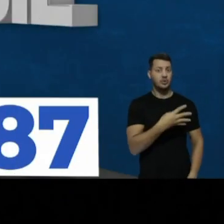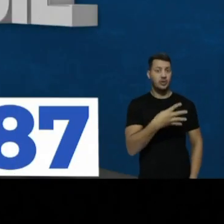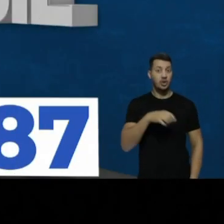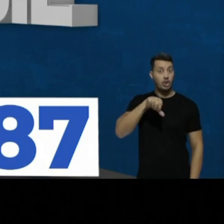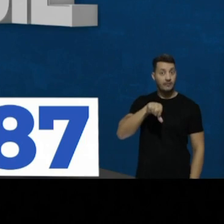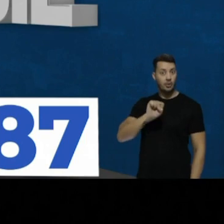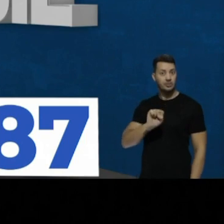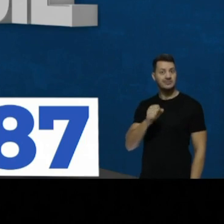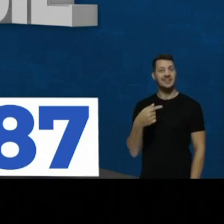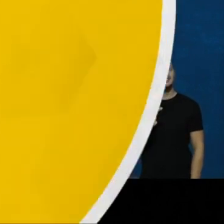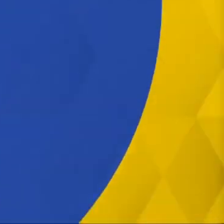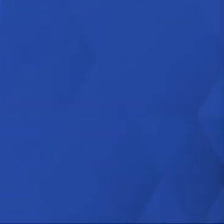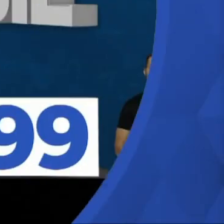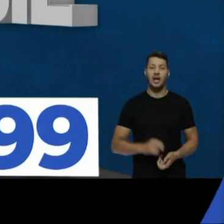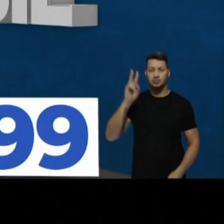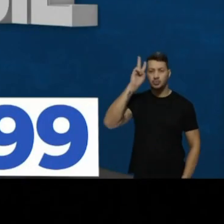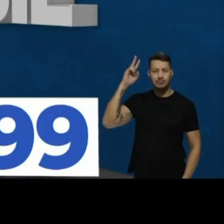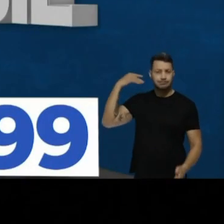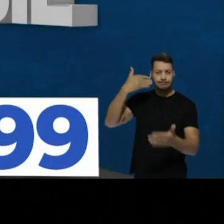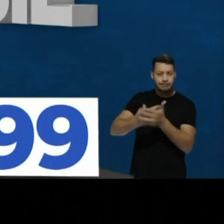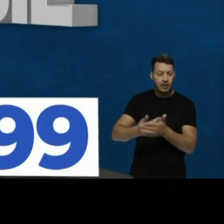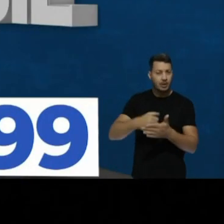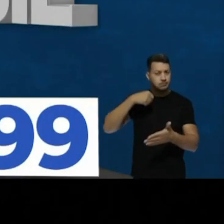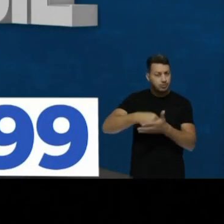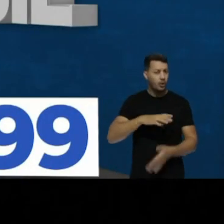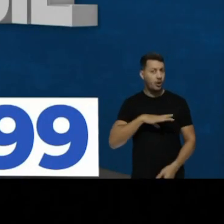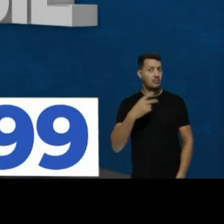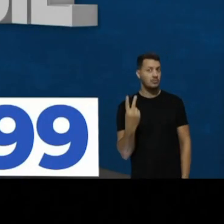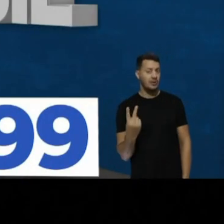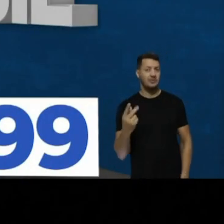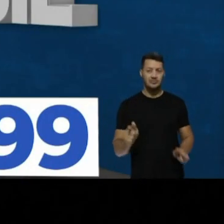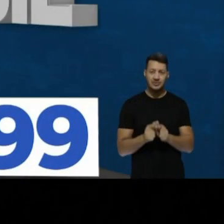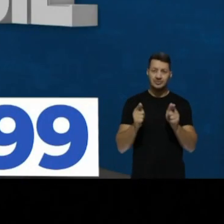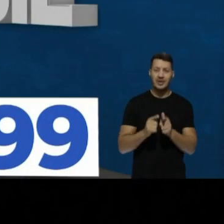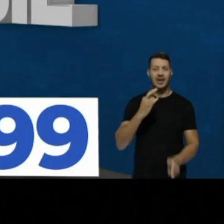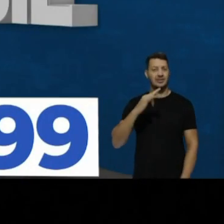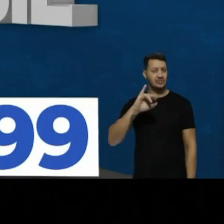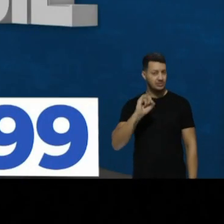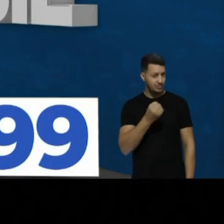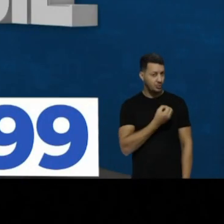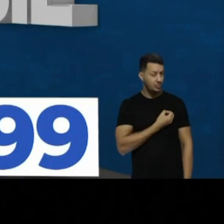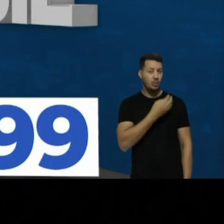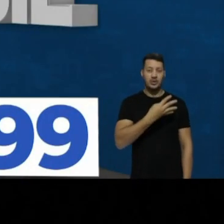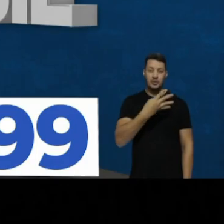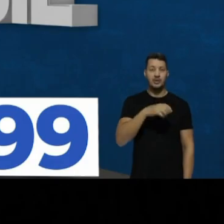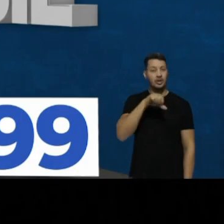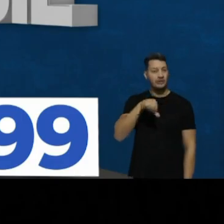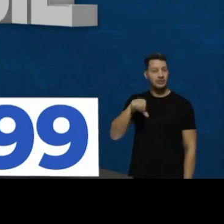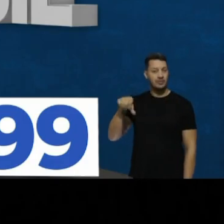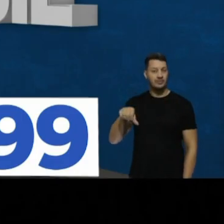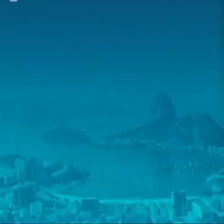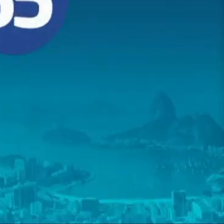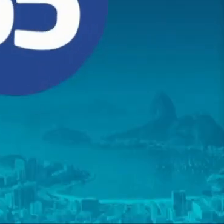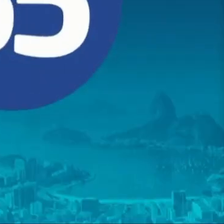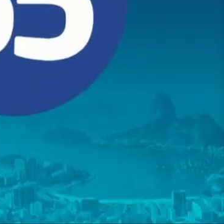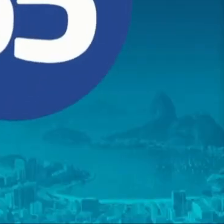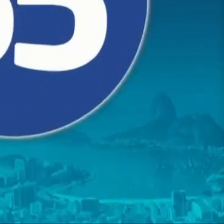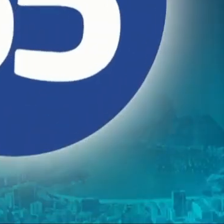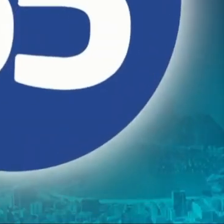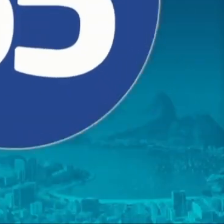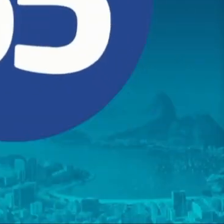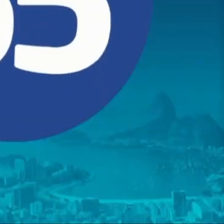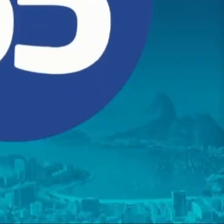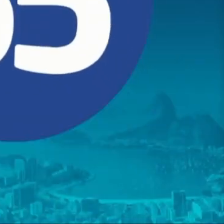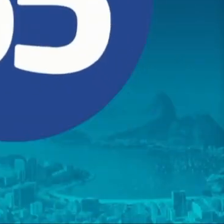44987. Nossa história de luta e coragem vale por duas. Cris Gêmeas, 44999. Vote